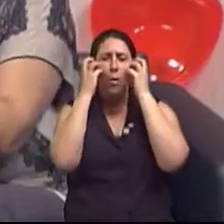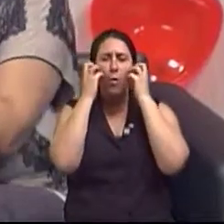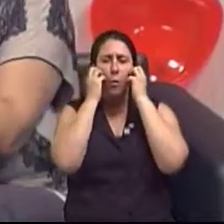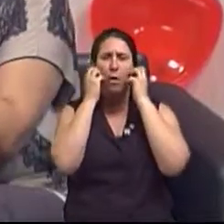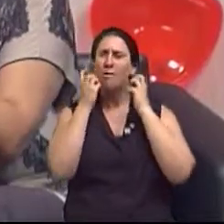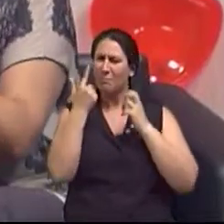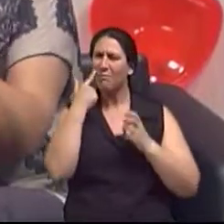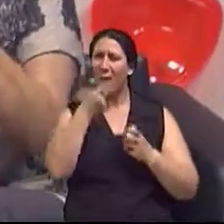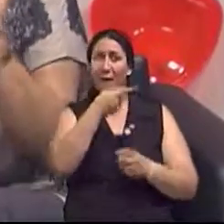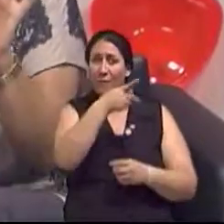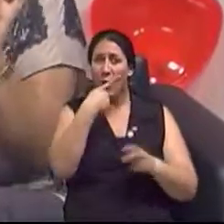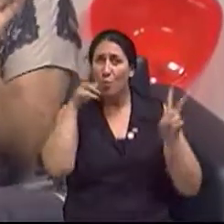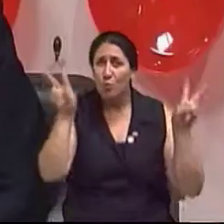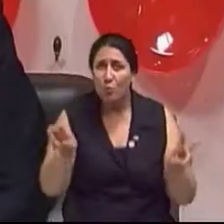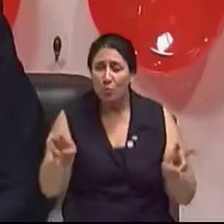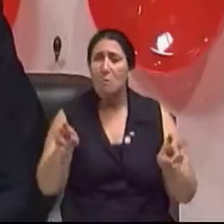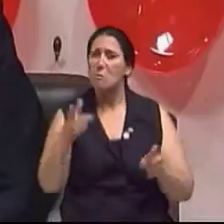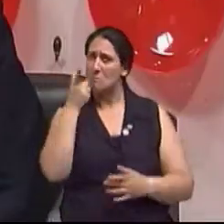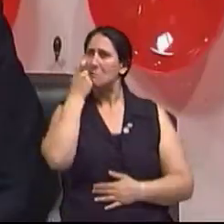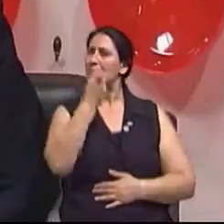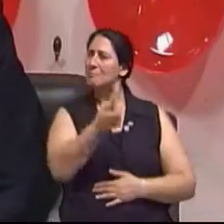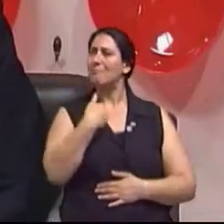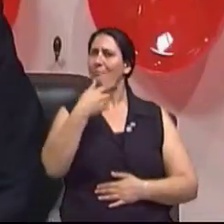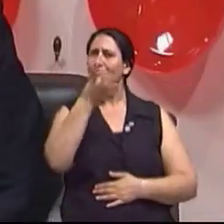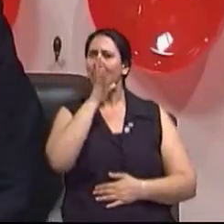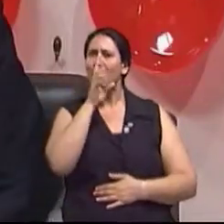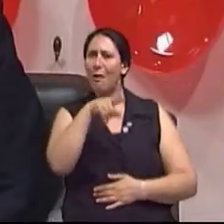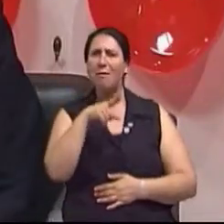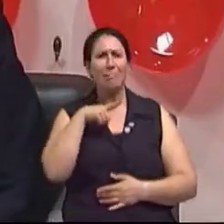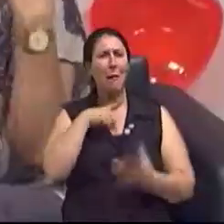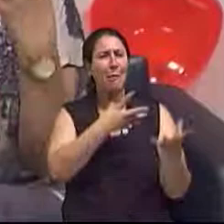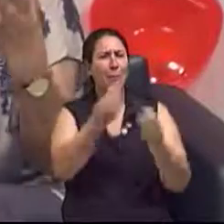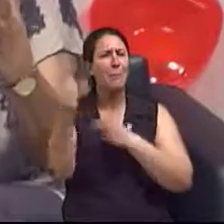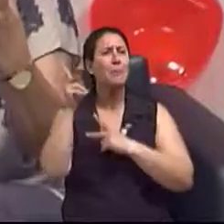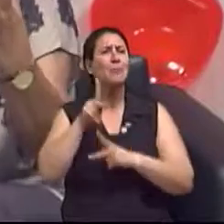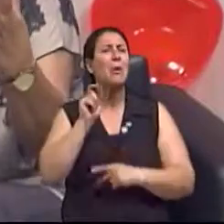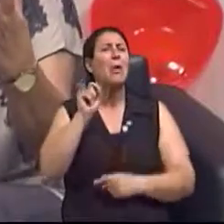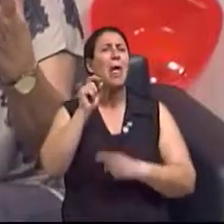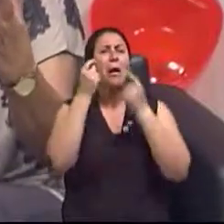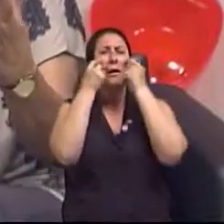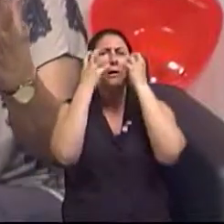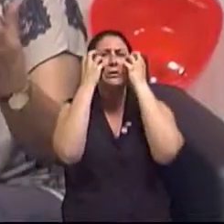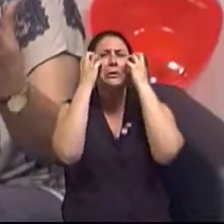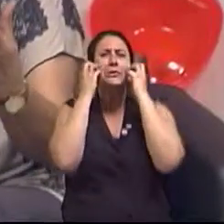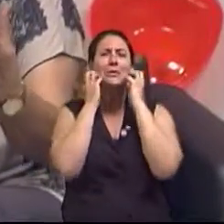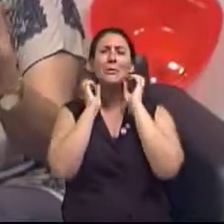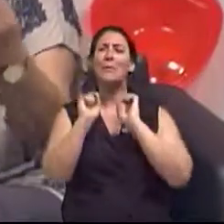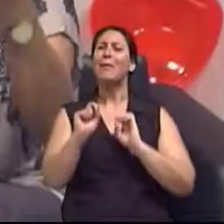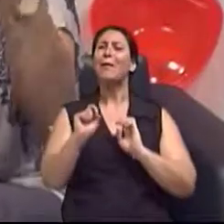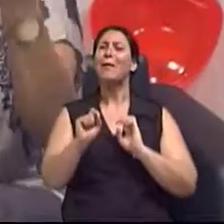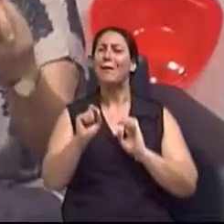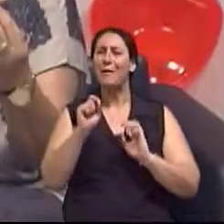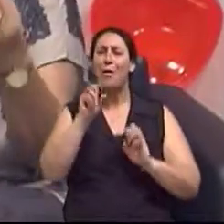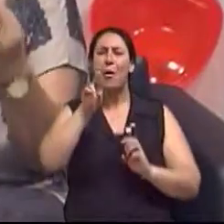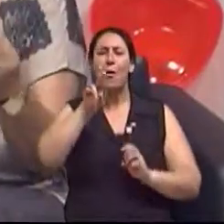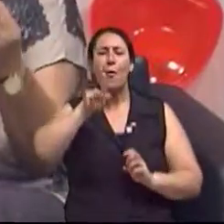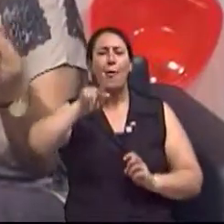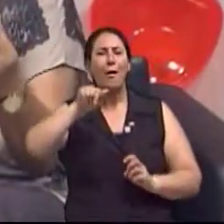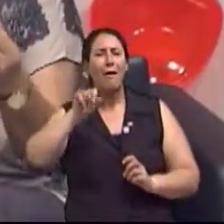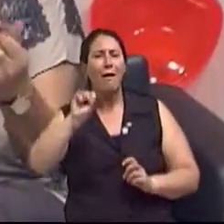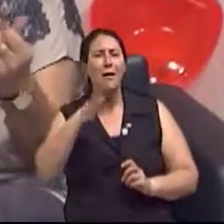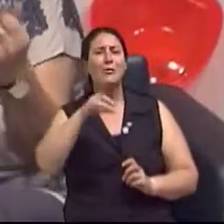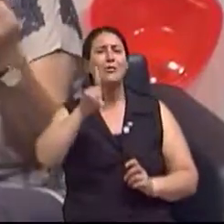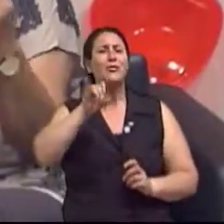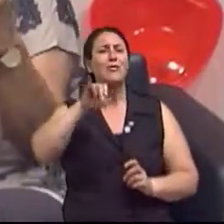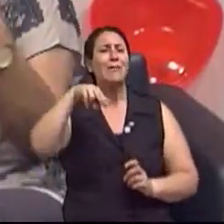Olha lá, tocou num assunto que me interessou sobremaneira. Quero saber que rugas dinâmicas são essas, né? Com todo o bom